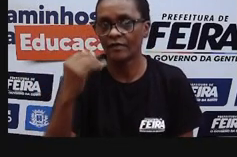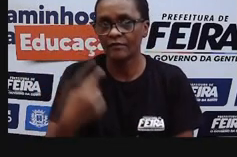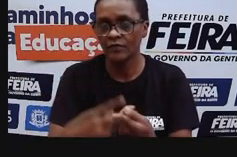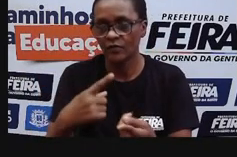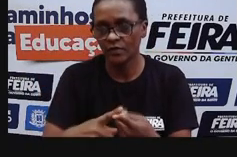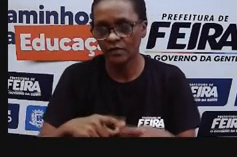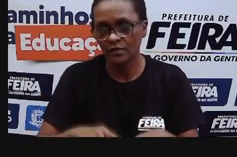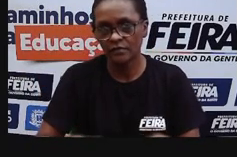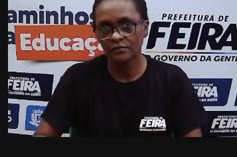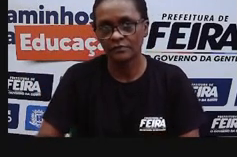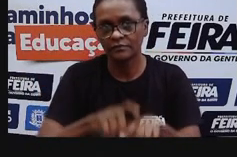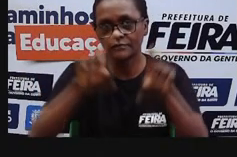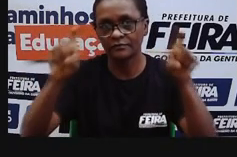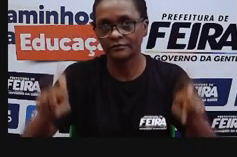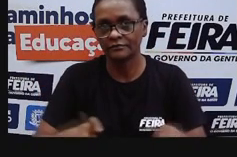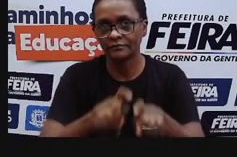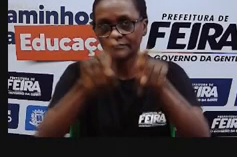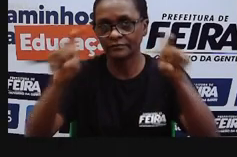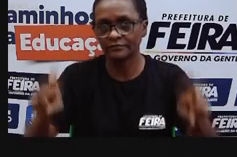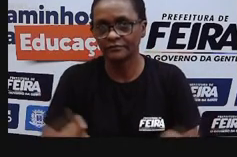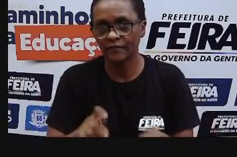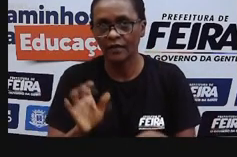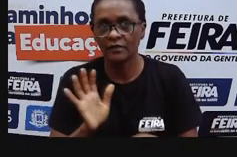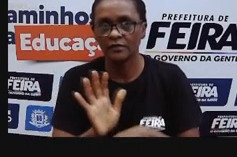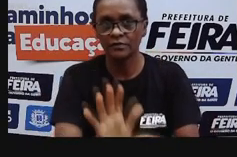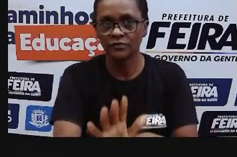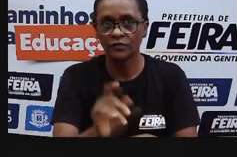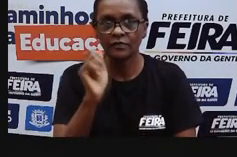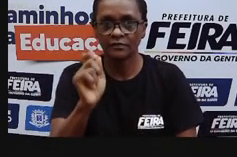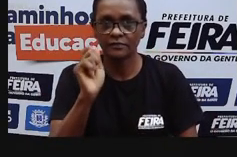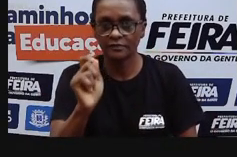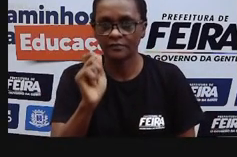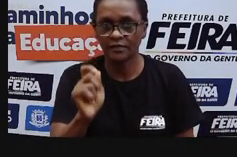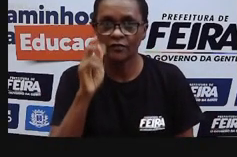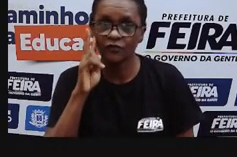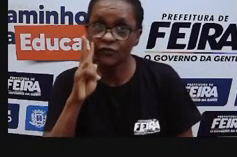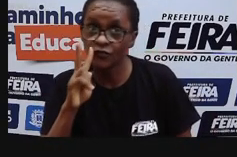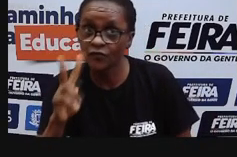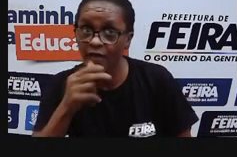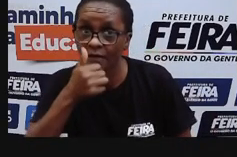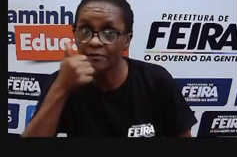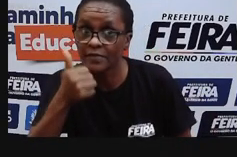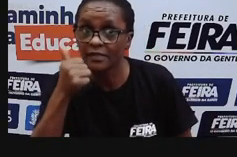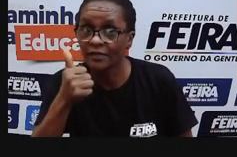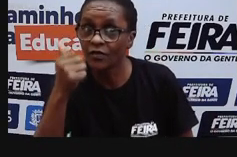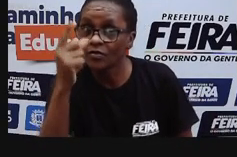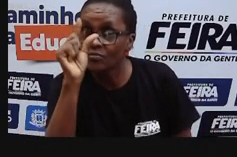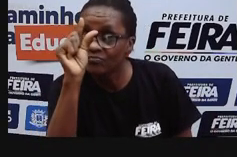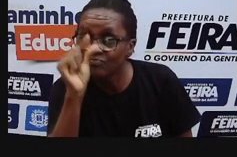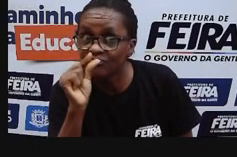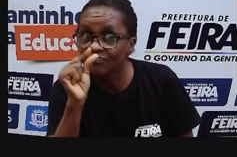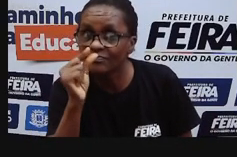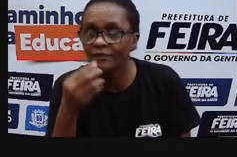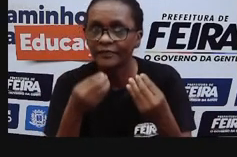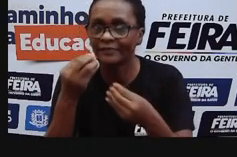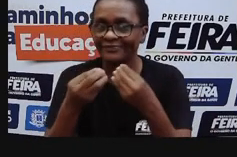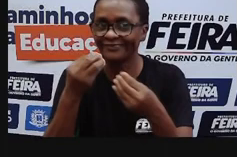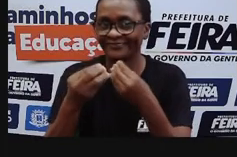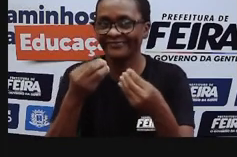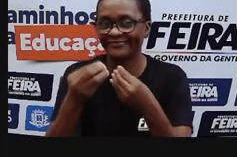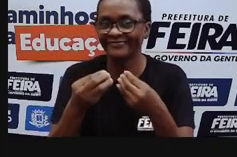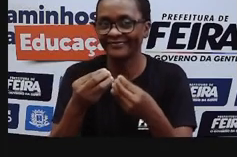instrumentos que nos permitem ver esses micro-organismos, que são os